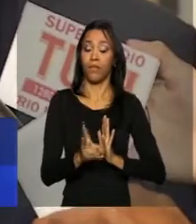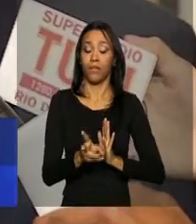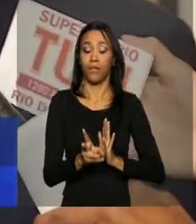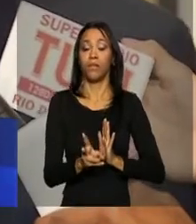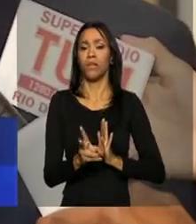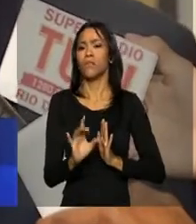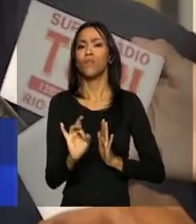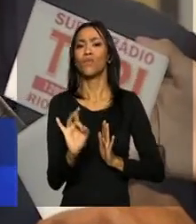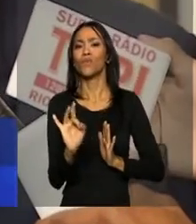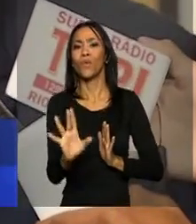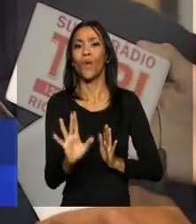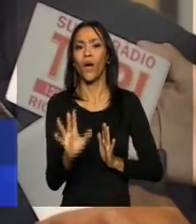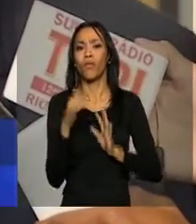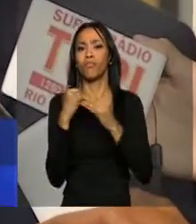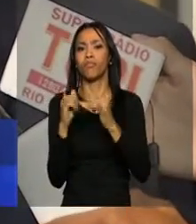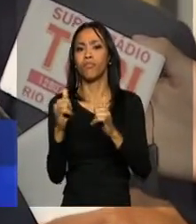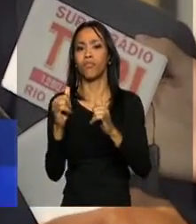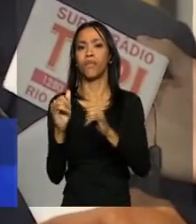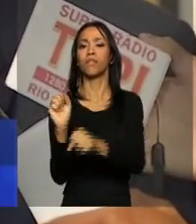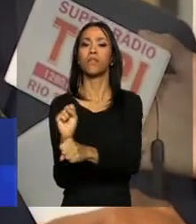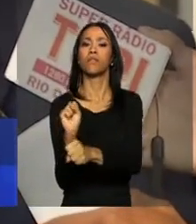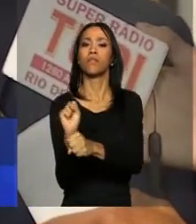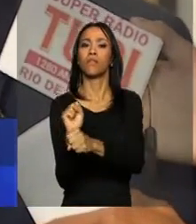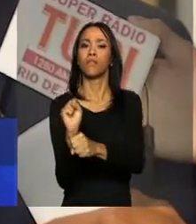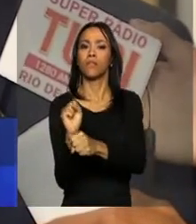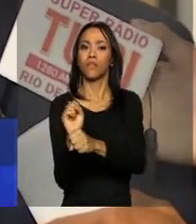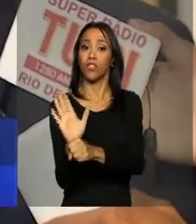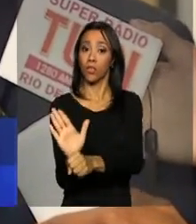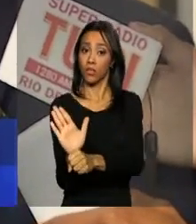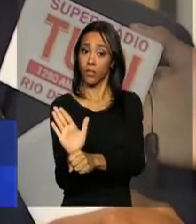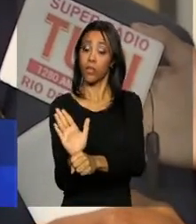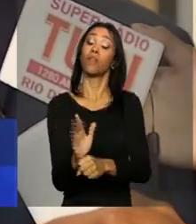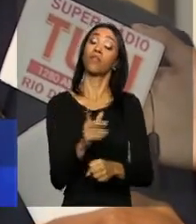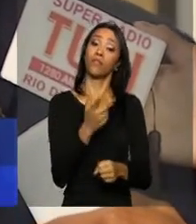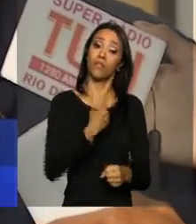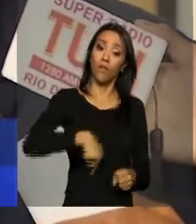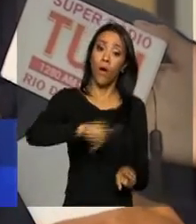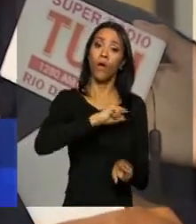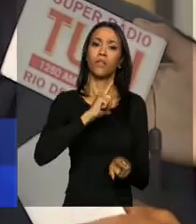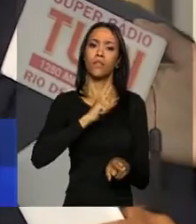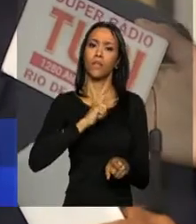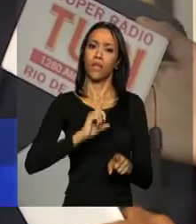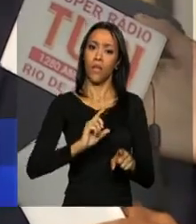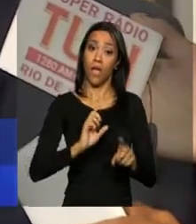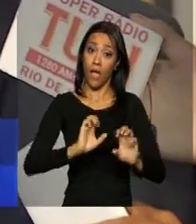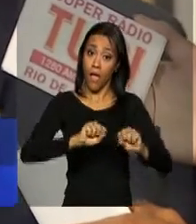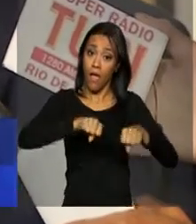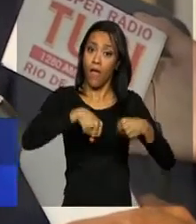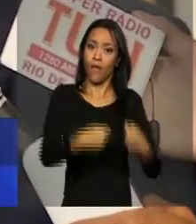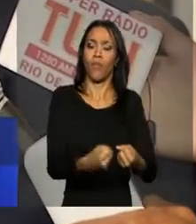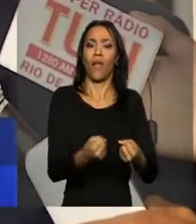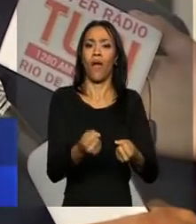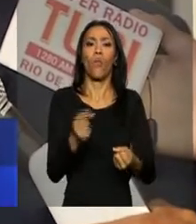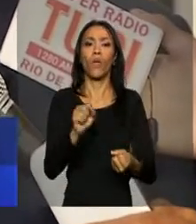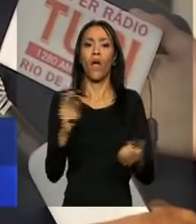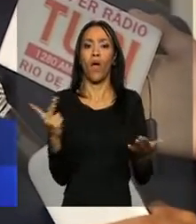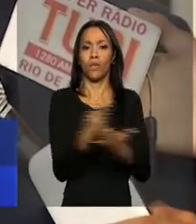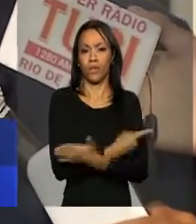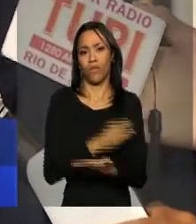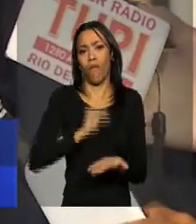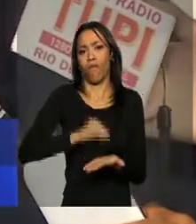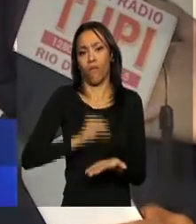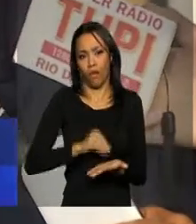apenas energia armazenada nos reservatórios, como também nós possamos recuperar o déficit hidrológico que